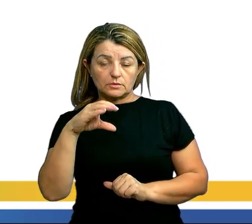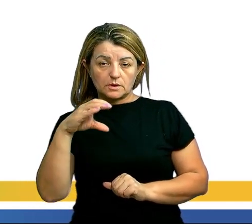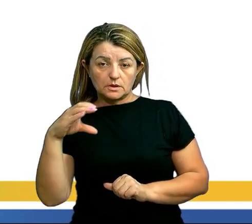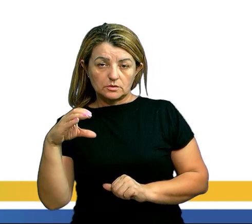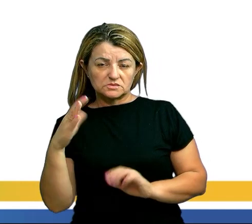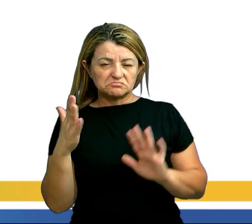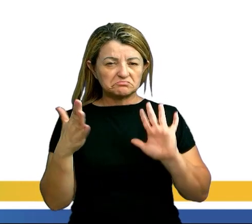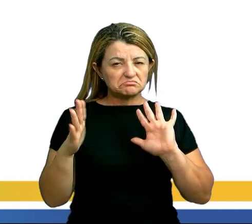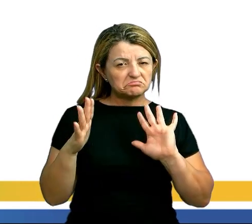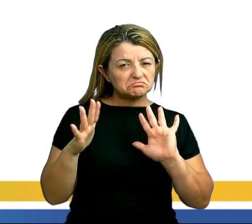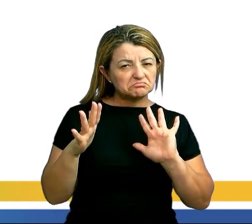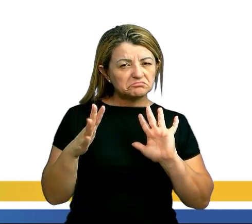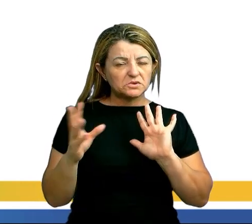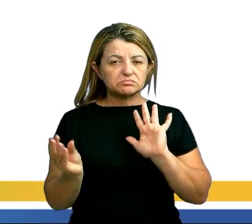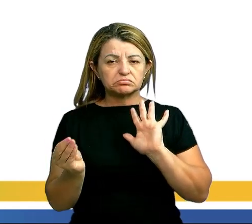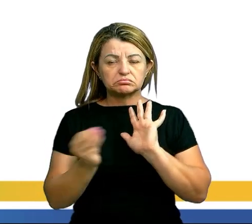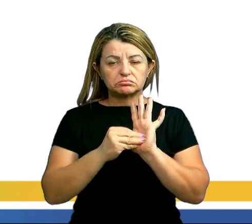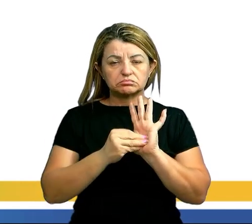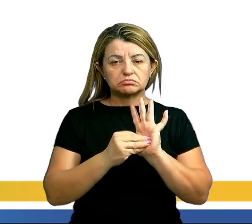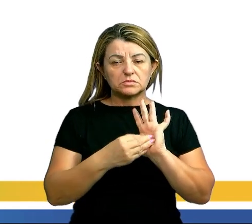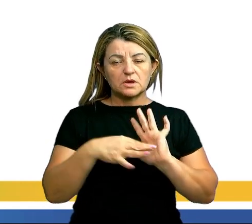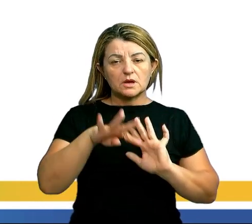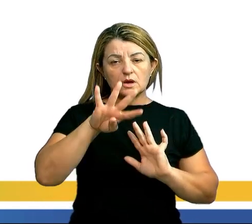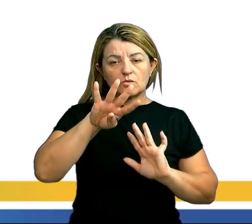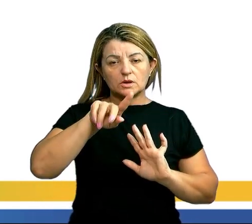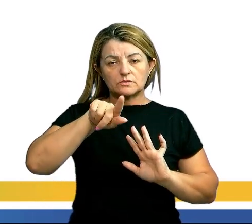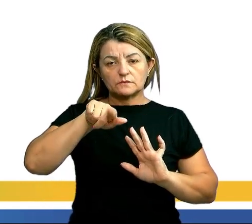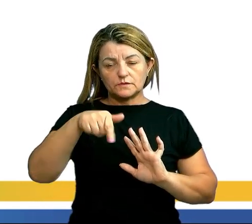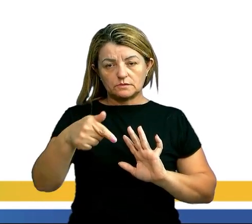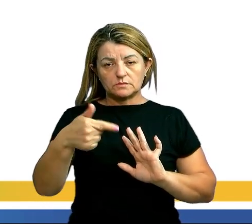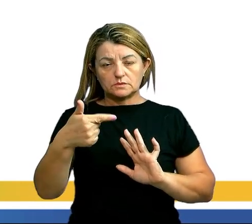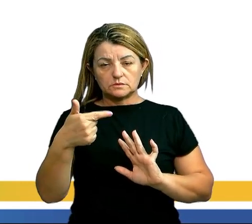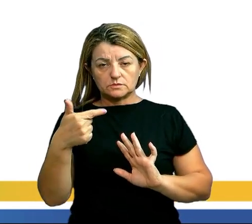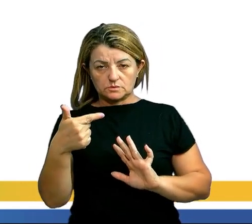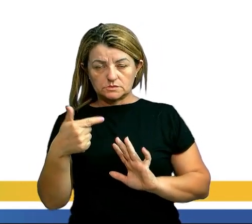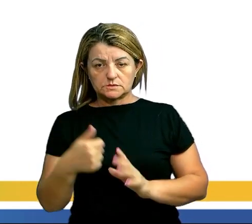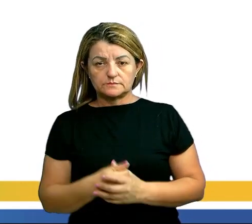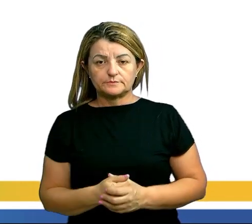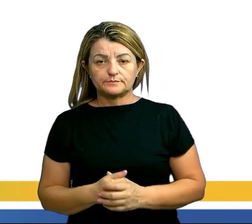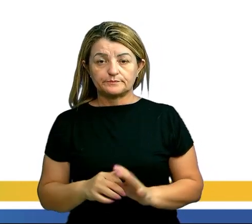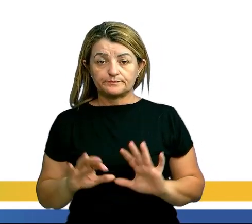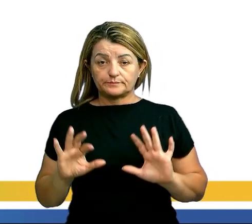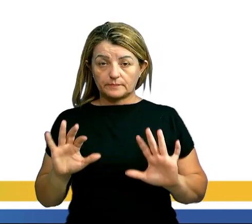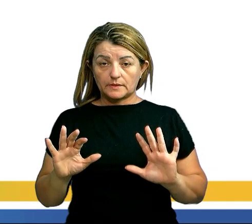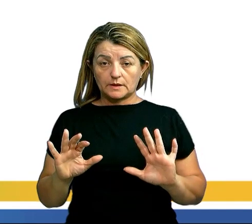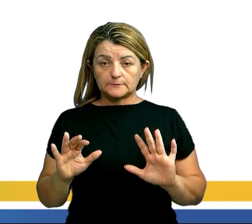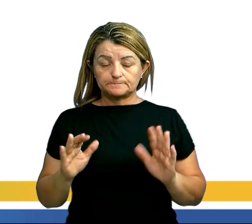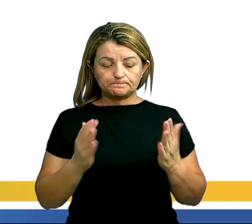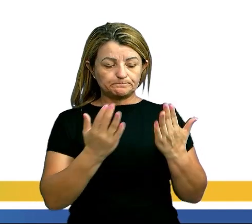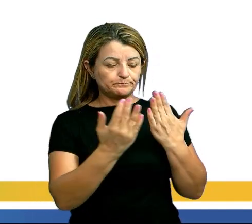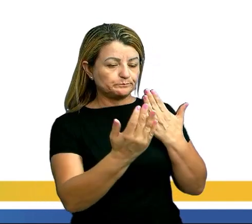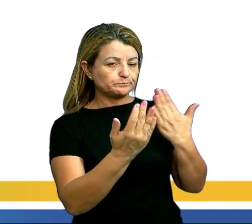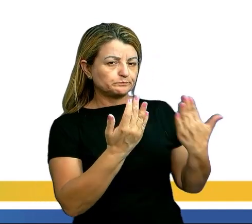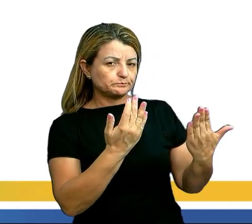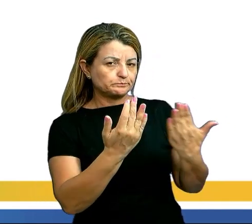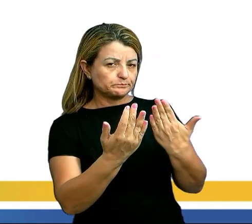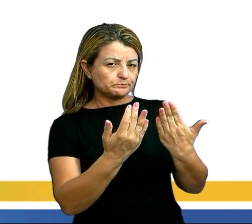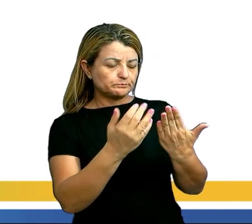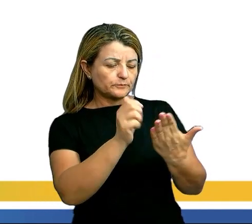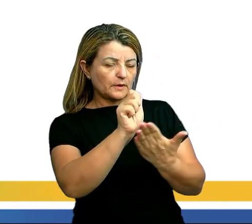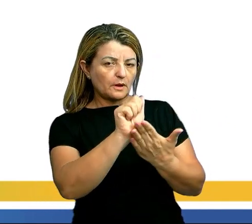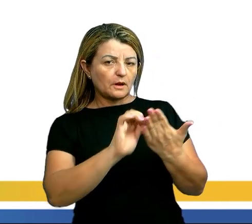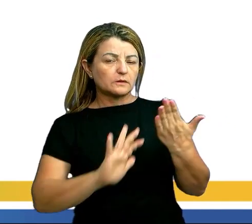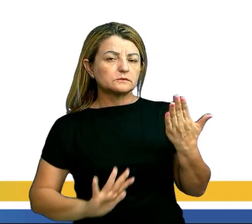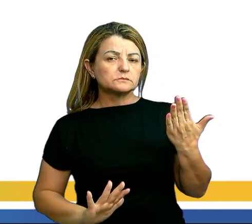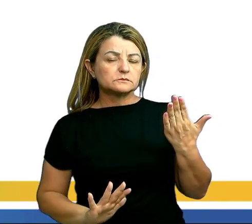uma aproximação como resultado igual a 4,2 joules. Então, passamos agora uma análise de qual das alternativas nos